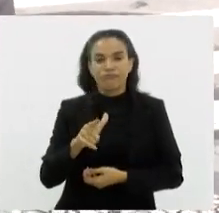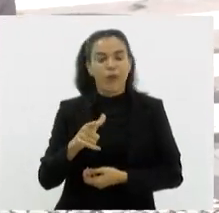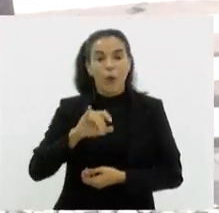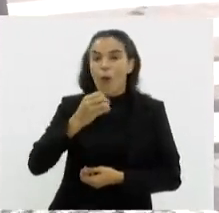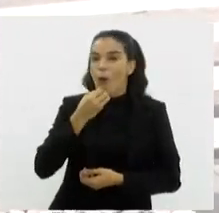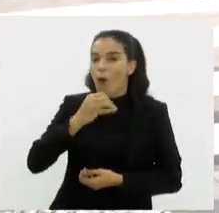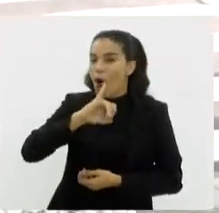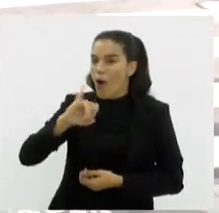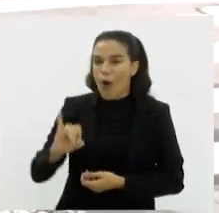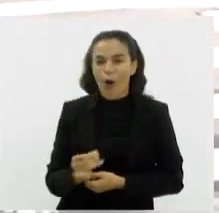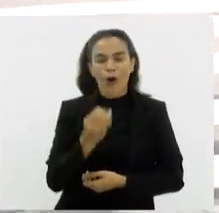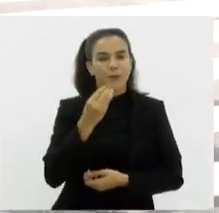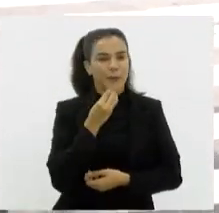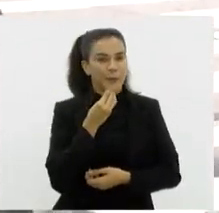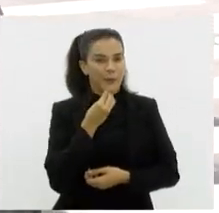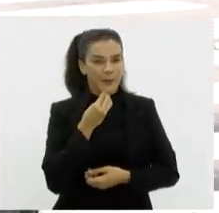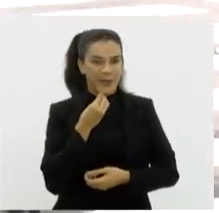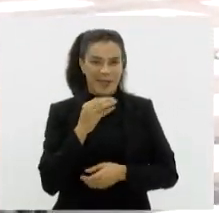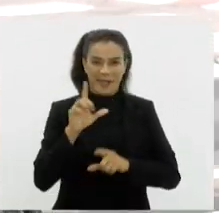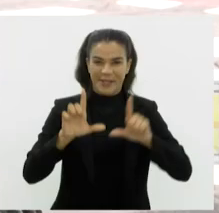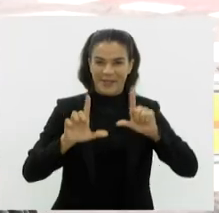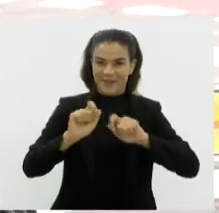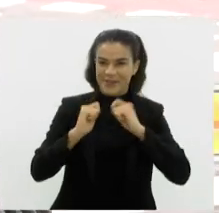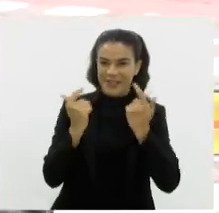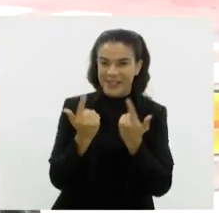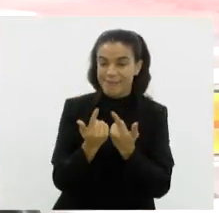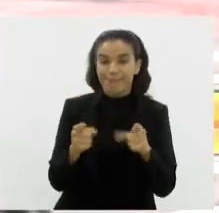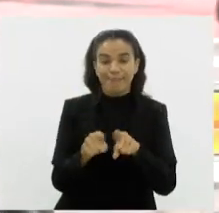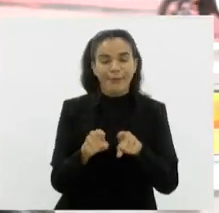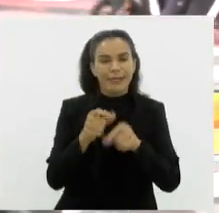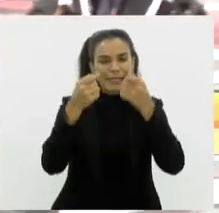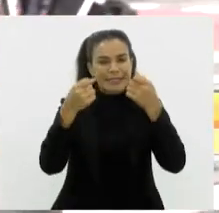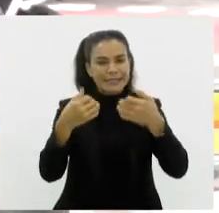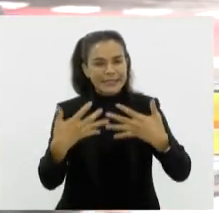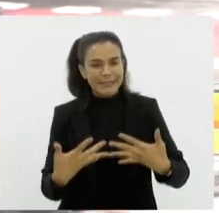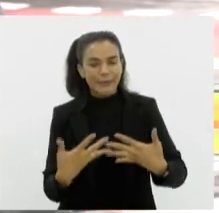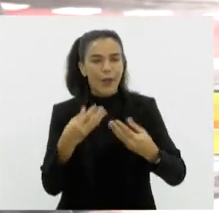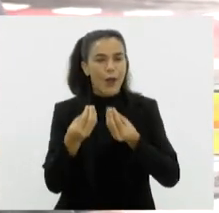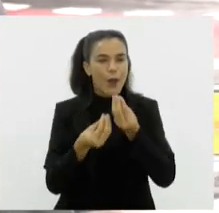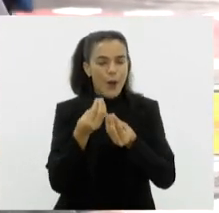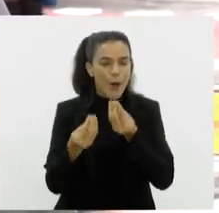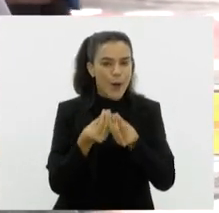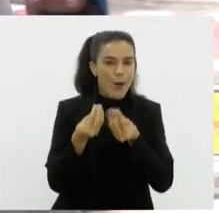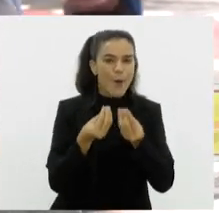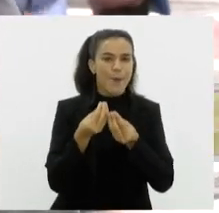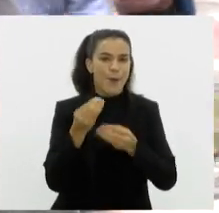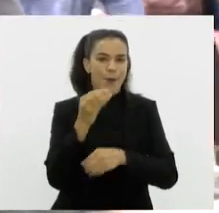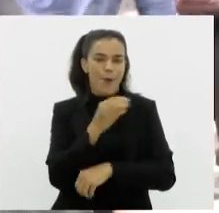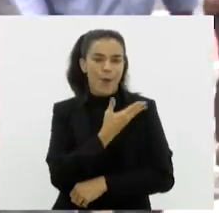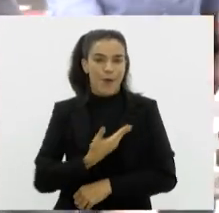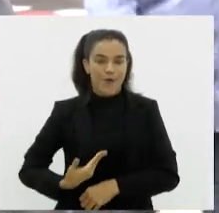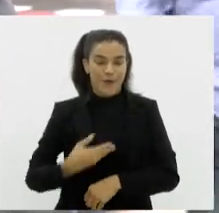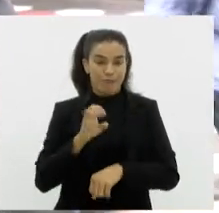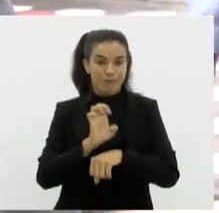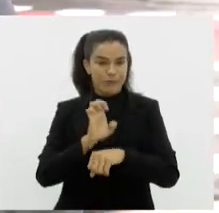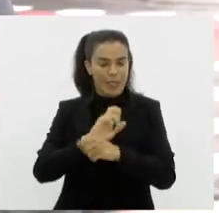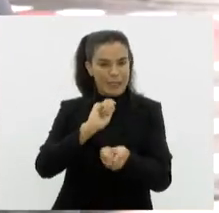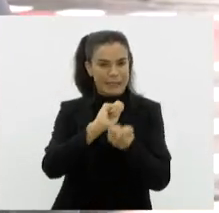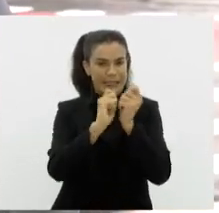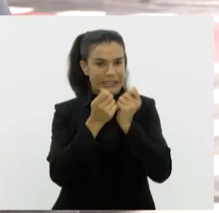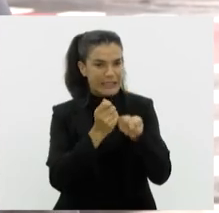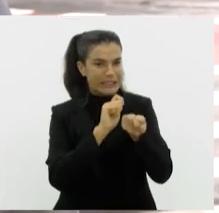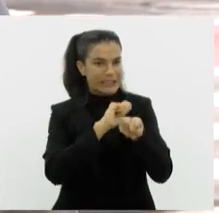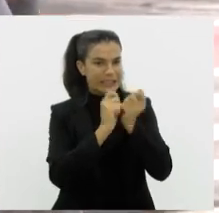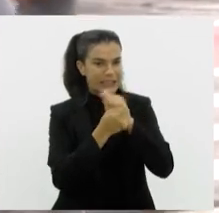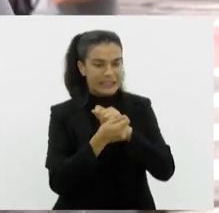oportunidade de estar falando para a TV Alerje. e a gente poder explicar um pouquinho do que o governo do Estado vem verdadeiramente transformando a vida do